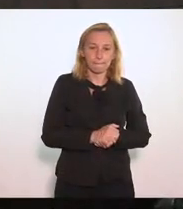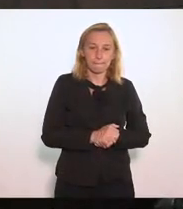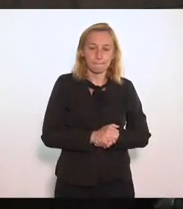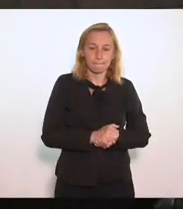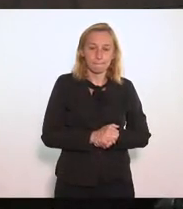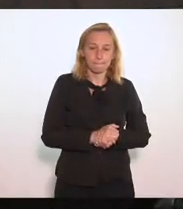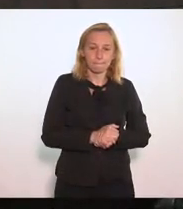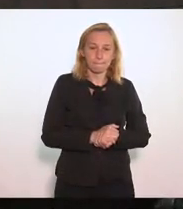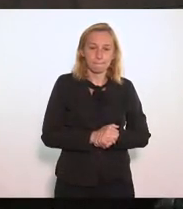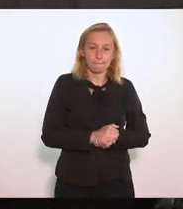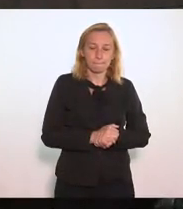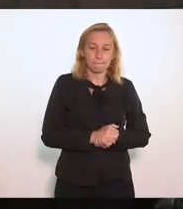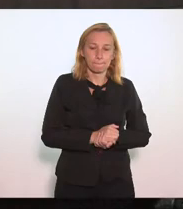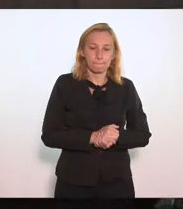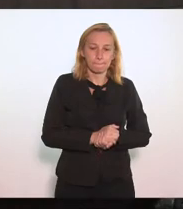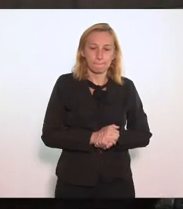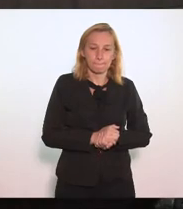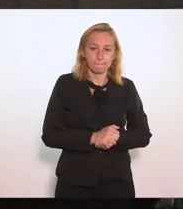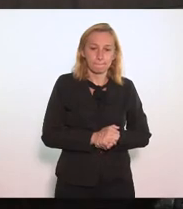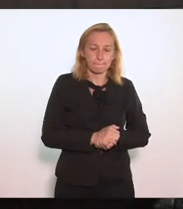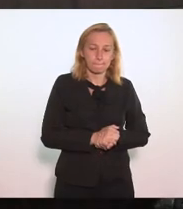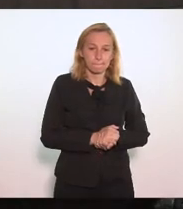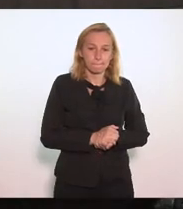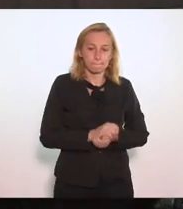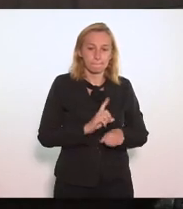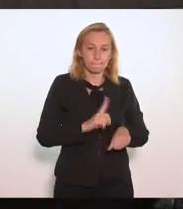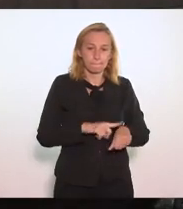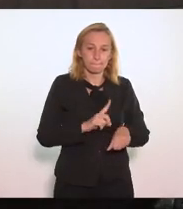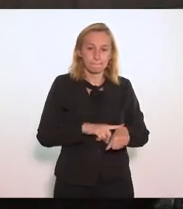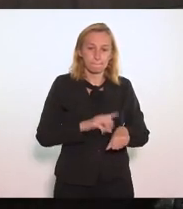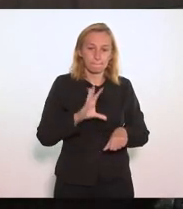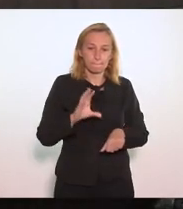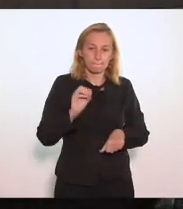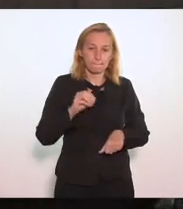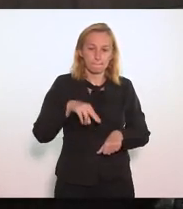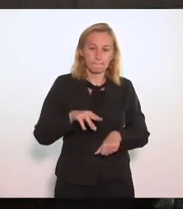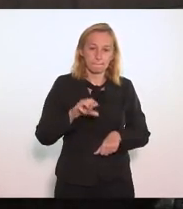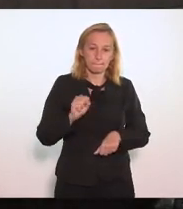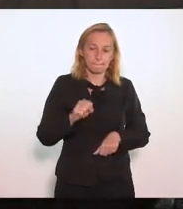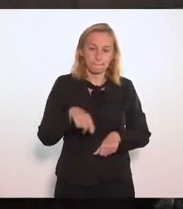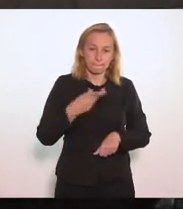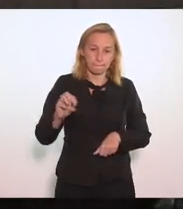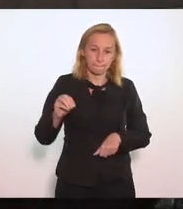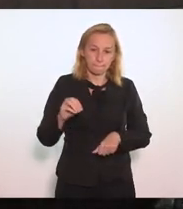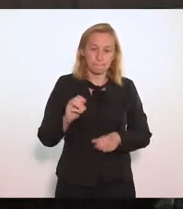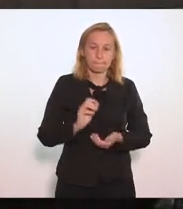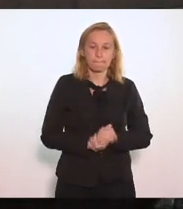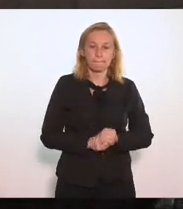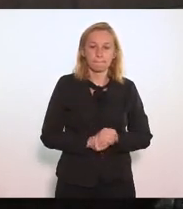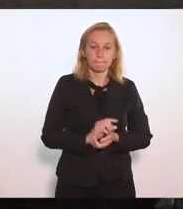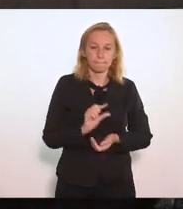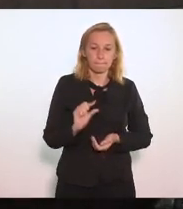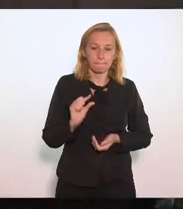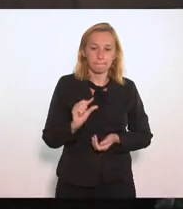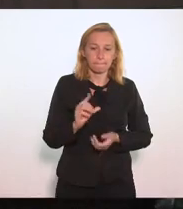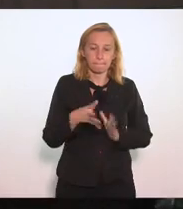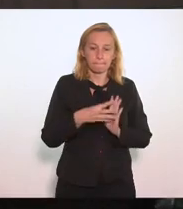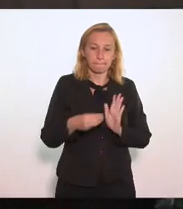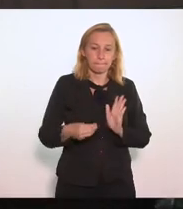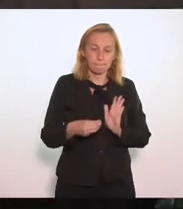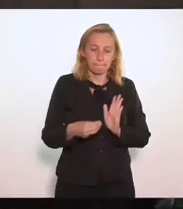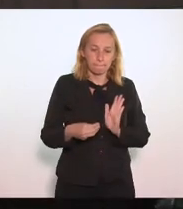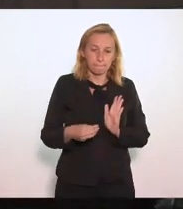Zerada E a partir De algum momento Da concessão Uma outorga Pequena O modelo De